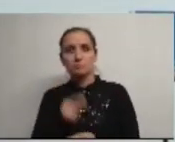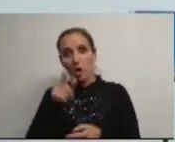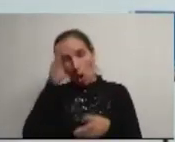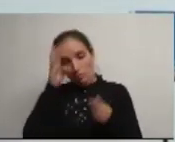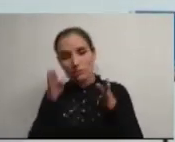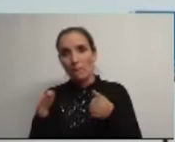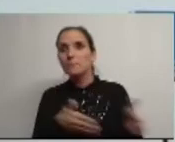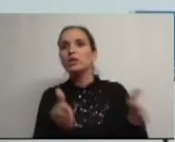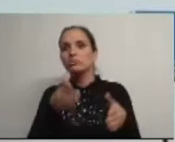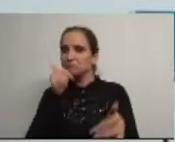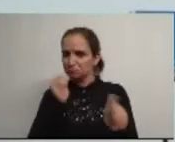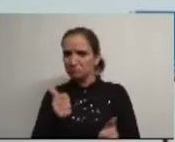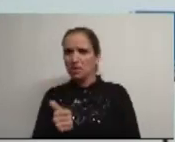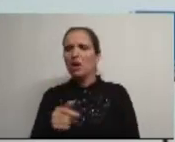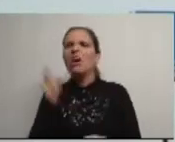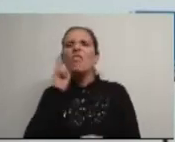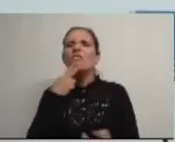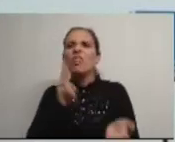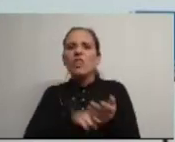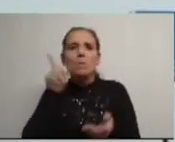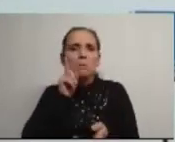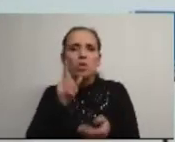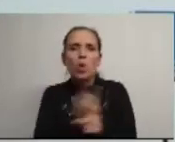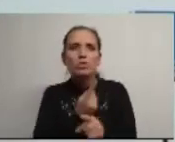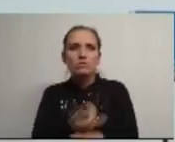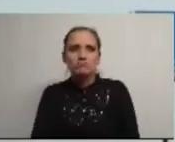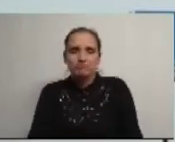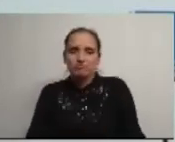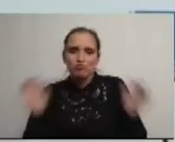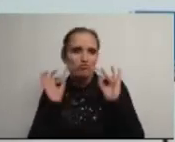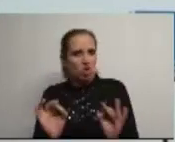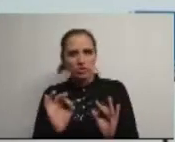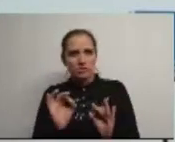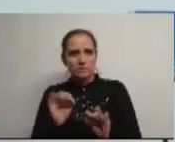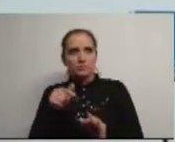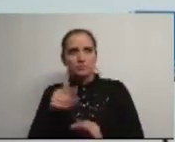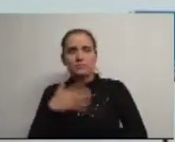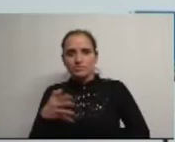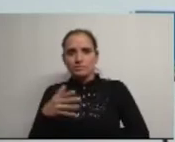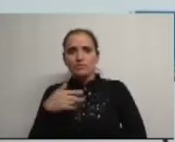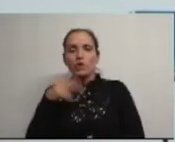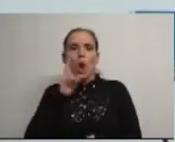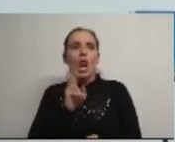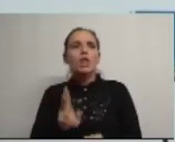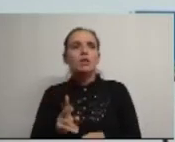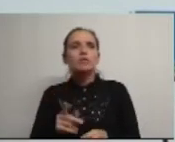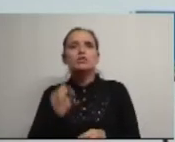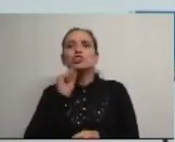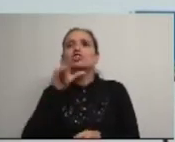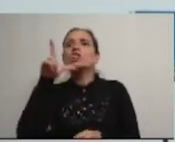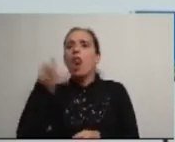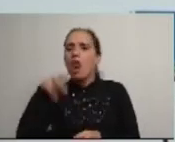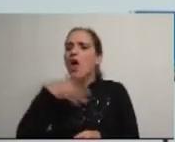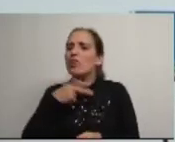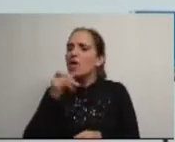Conselho? quanto a verdadeiras prioridades caros membros desta Assembleia penso que estamos confessados eu li esta semana num jornal regional que o Dr. Gil Nadais não pretende